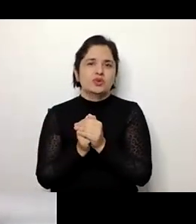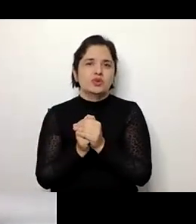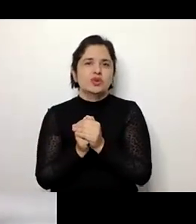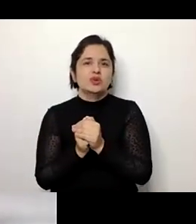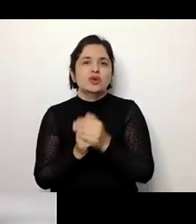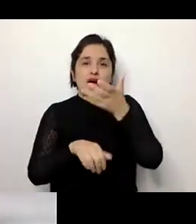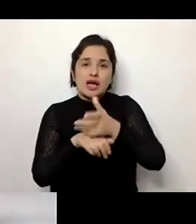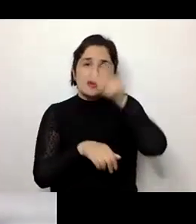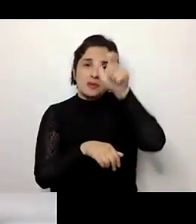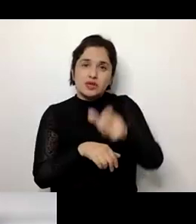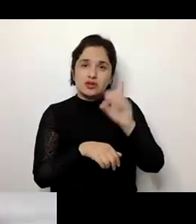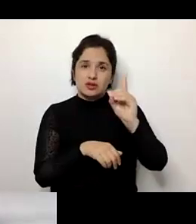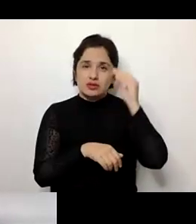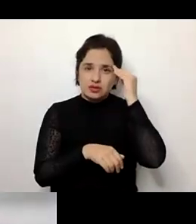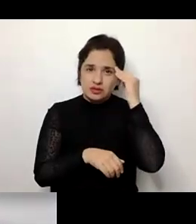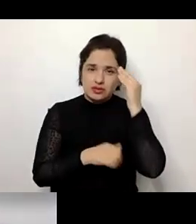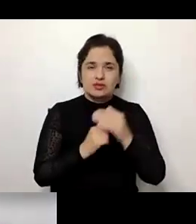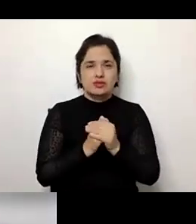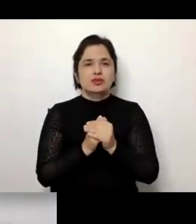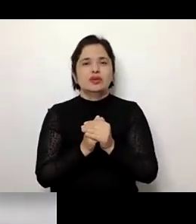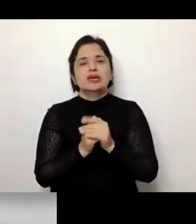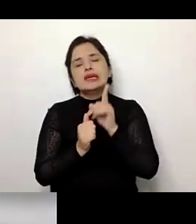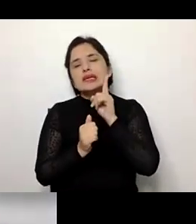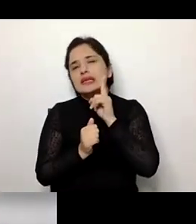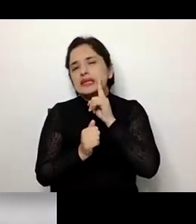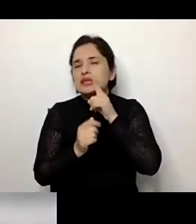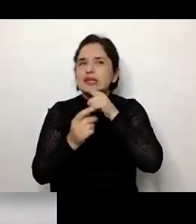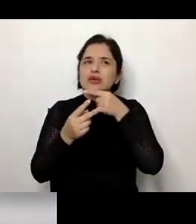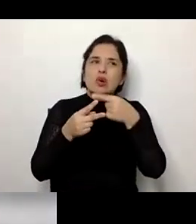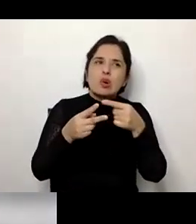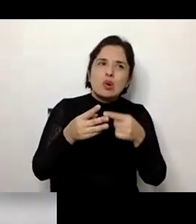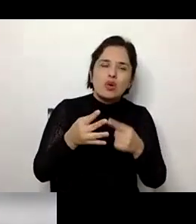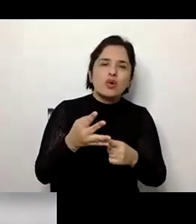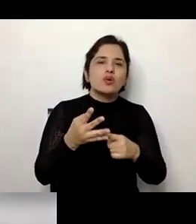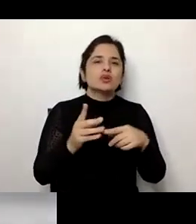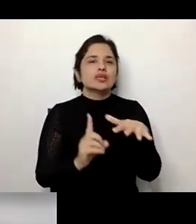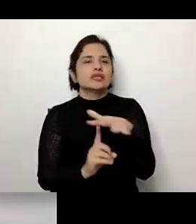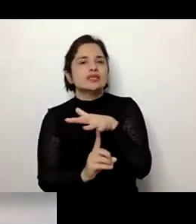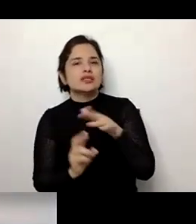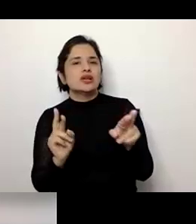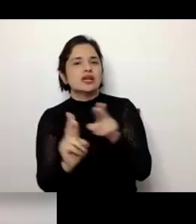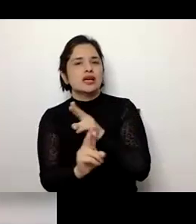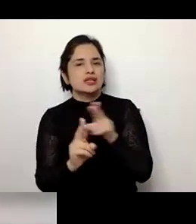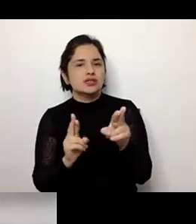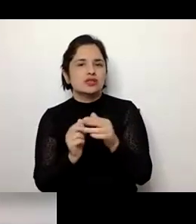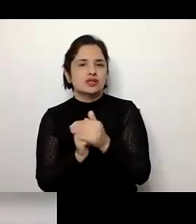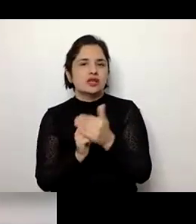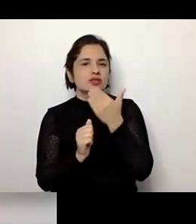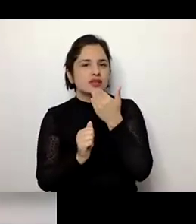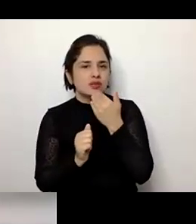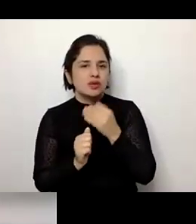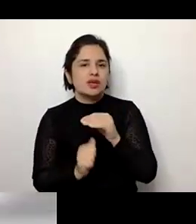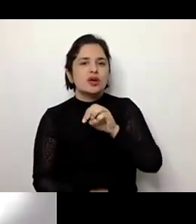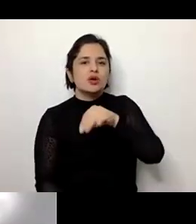que tem quadros sindrômicos ou que tem outros quadros associados, isso também vai